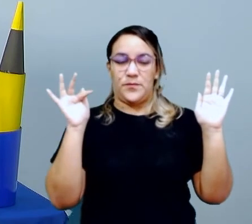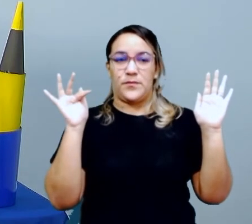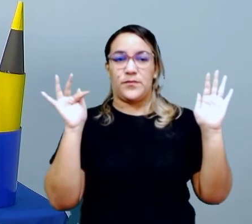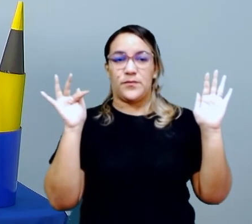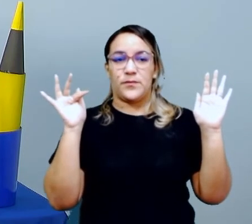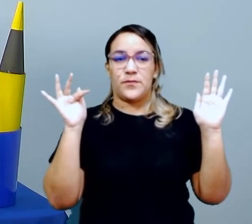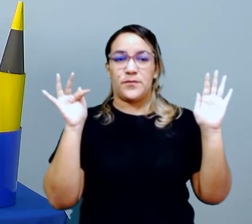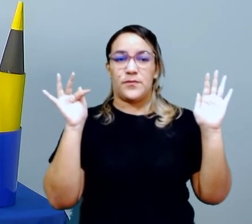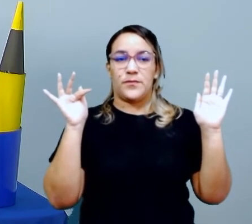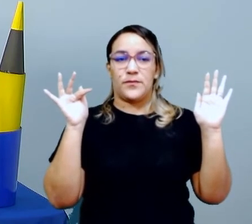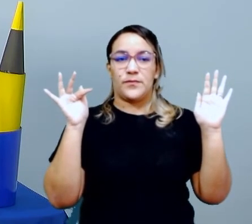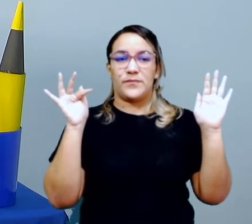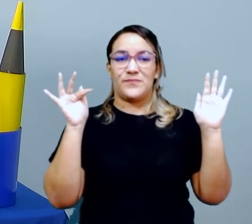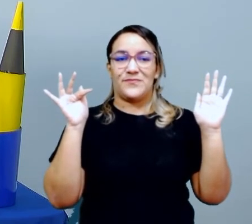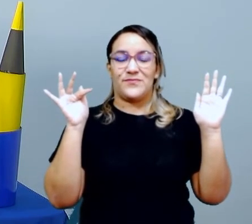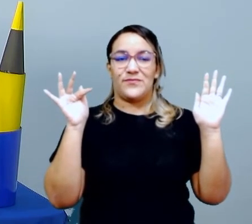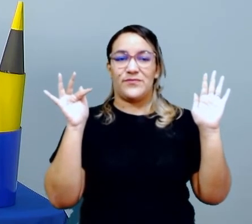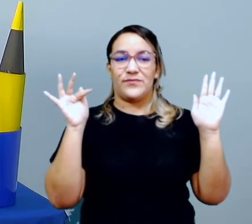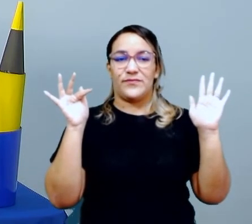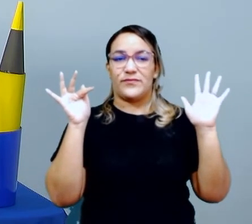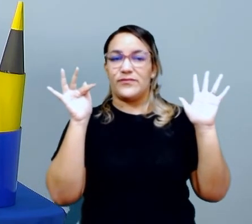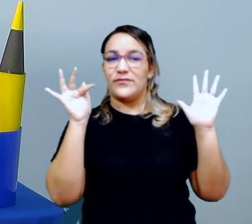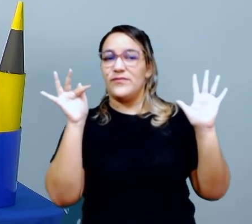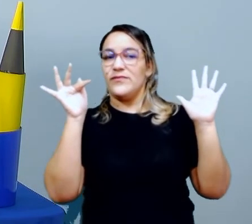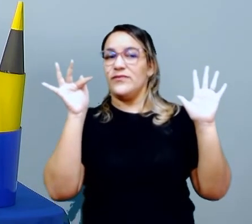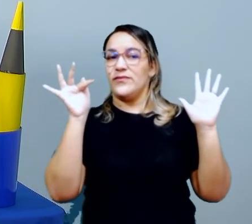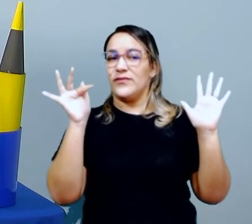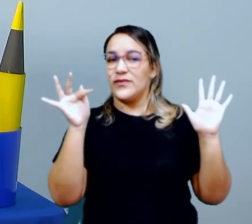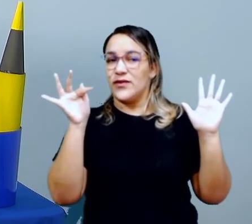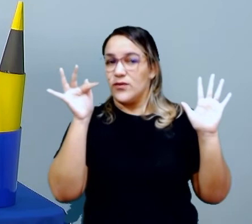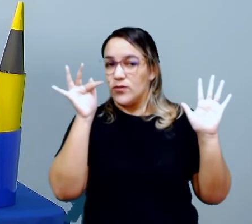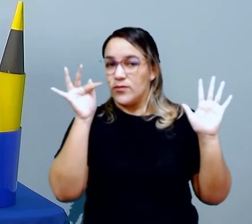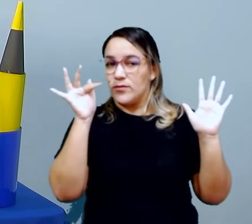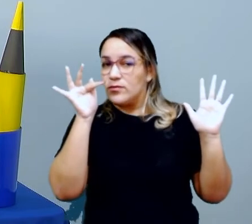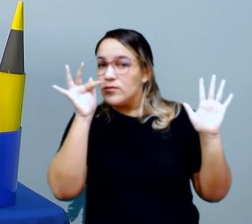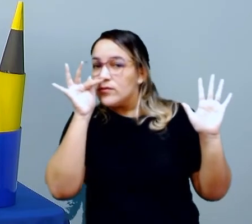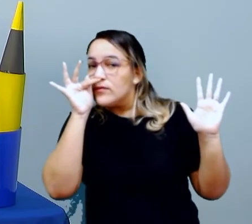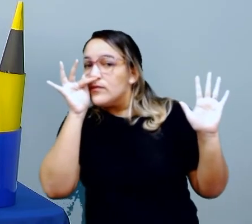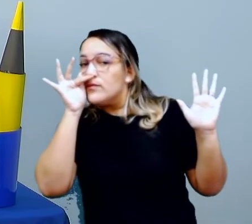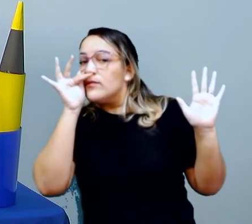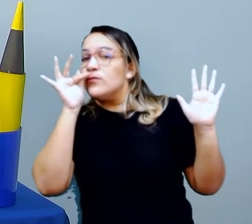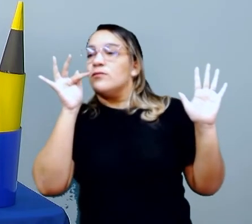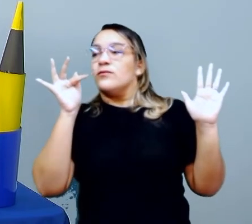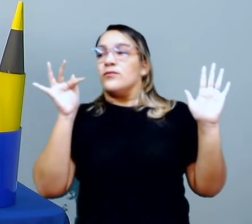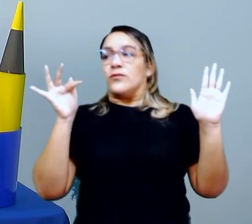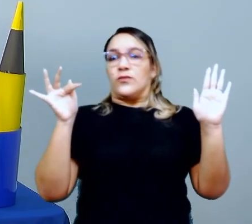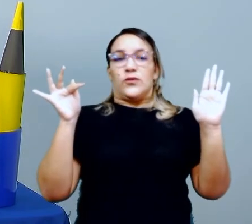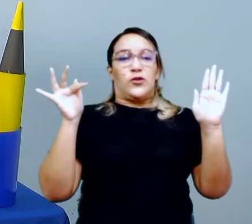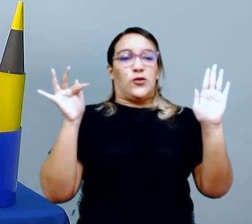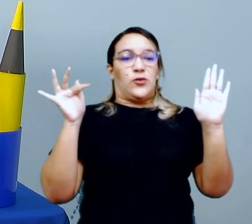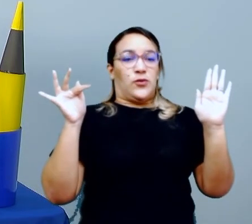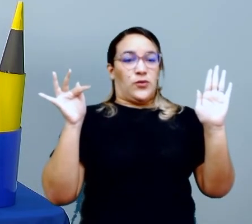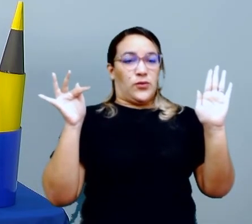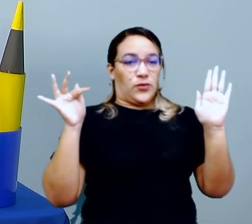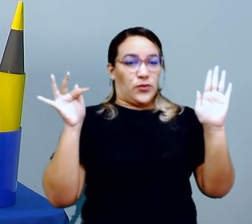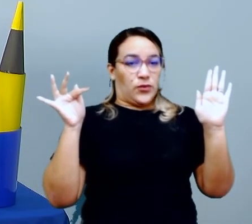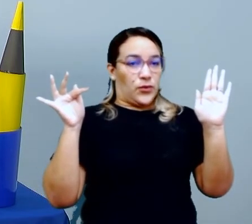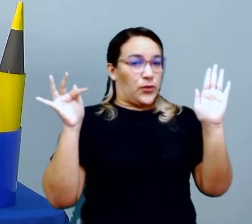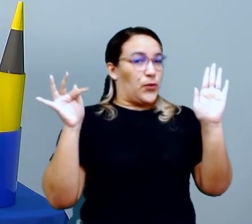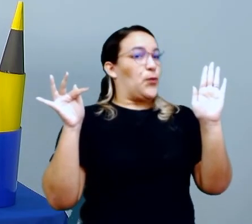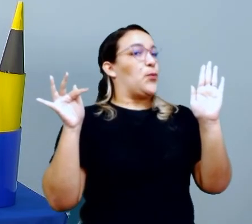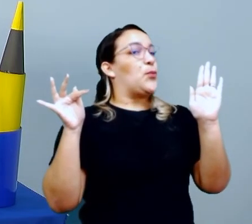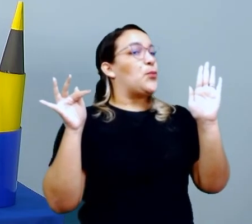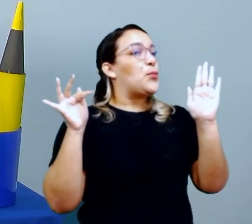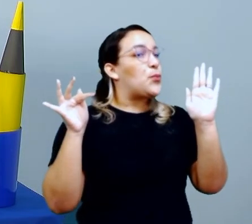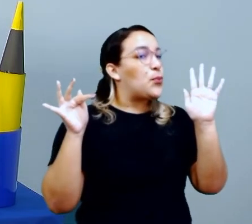depois a gente vai apagar a vela, combinado? Então, vamos lá. Assim, cheira a flor e agora